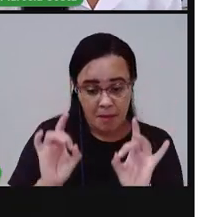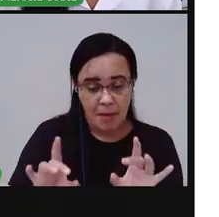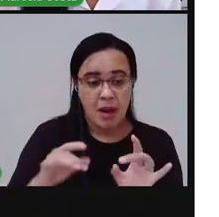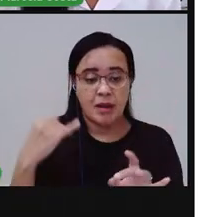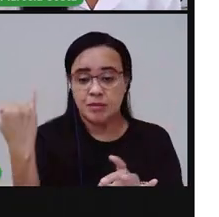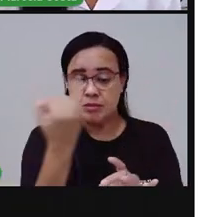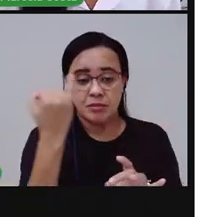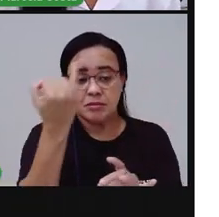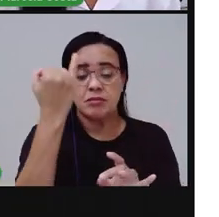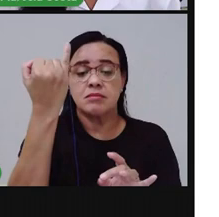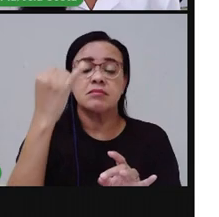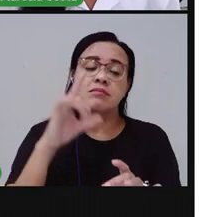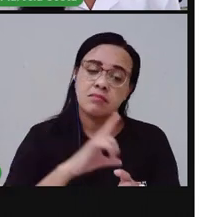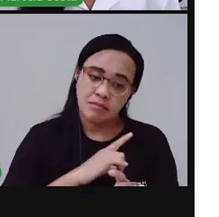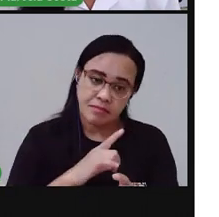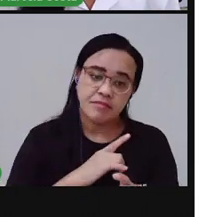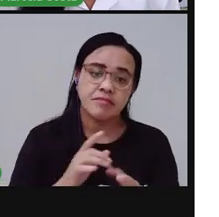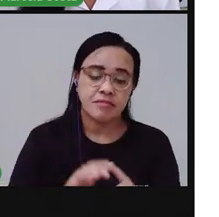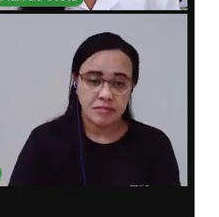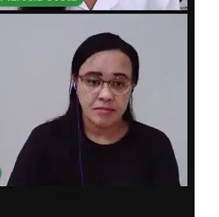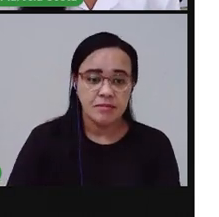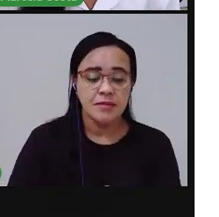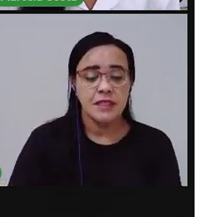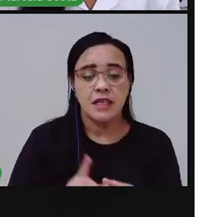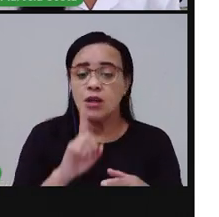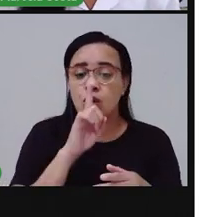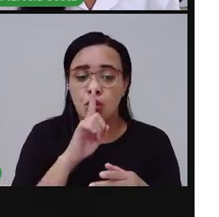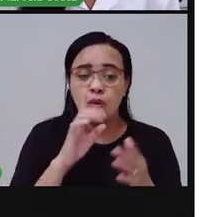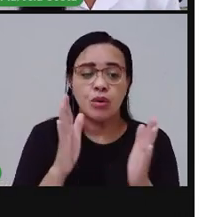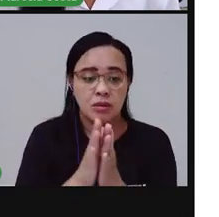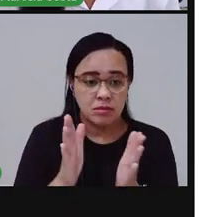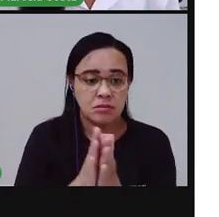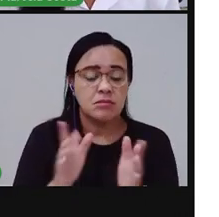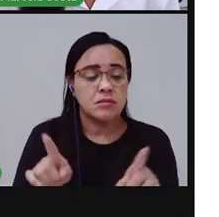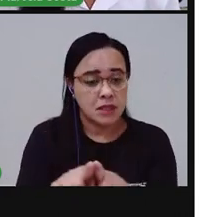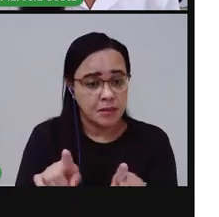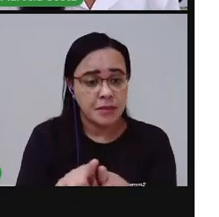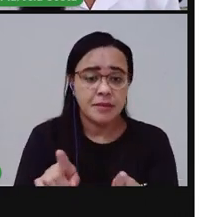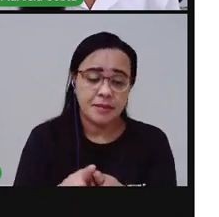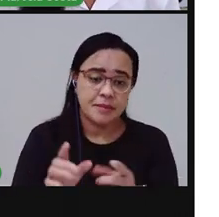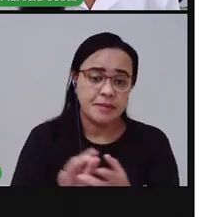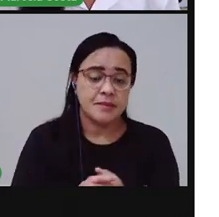Por isso, é muito importante manter uma boa convivência com seus vizinhos.